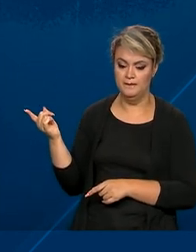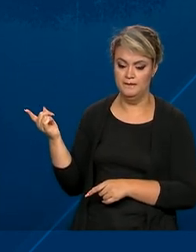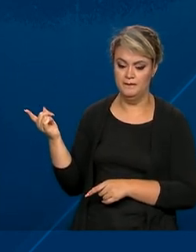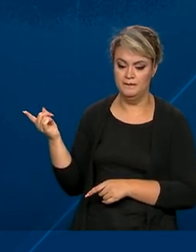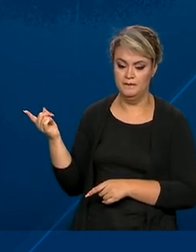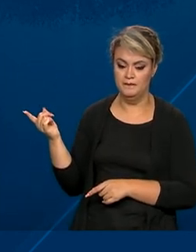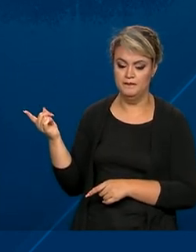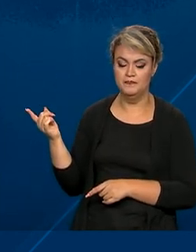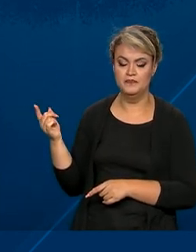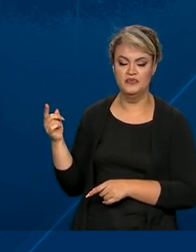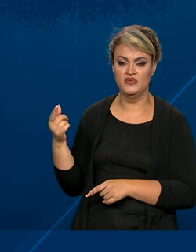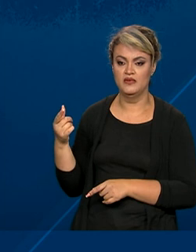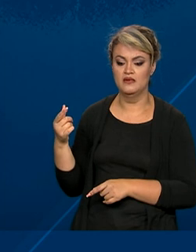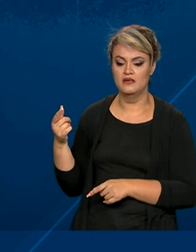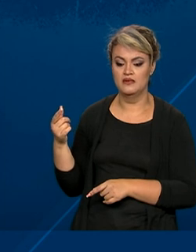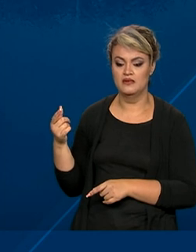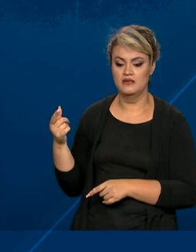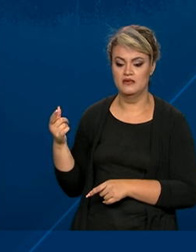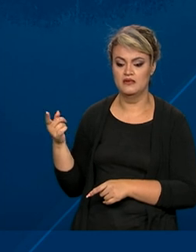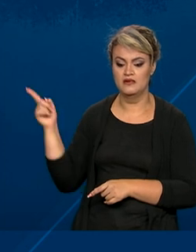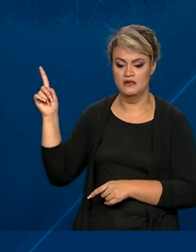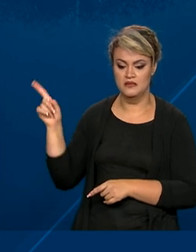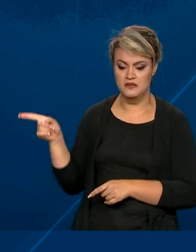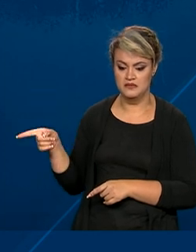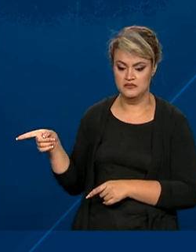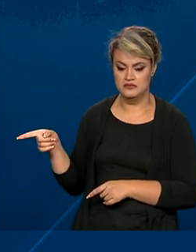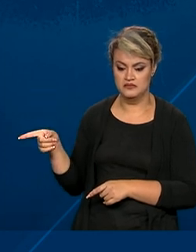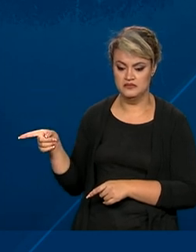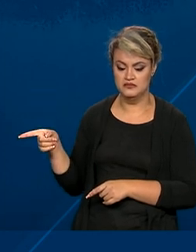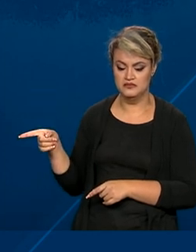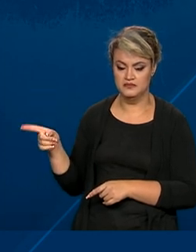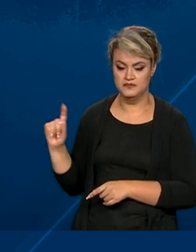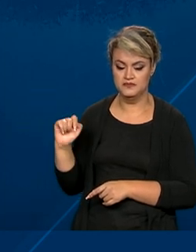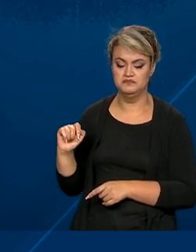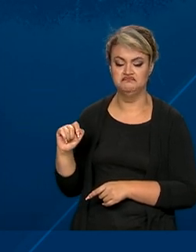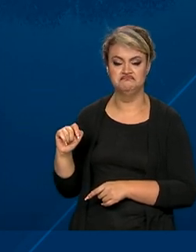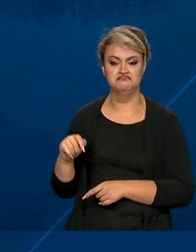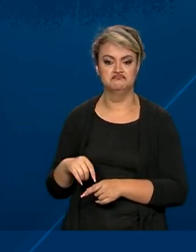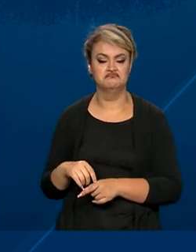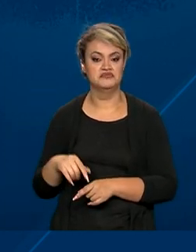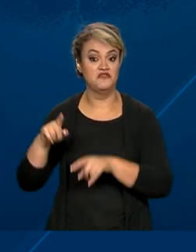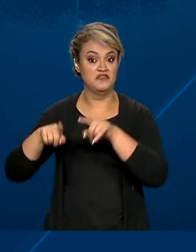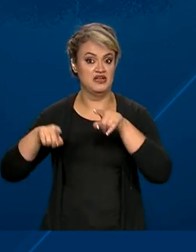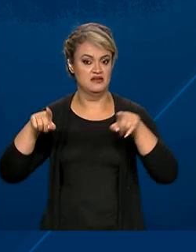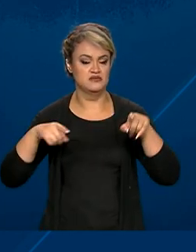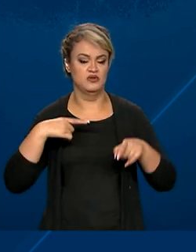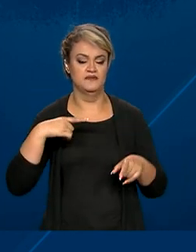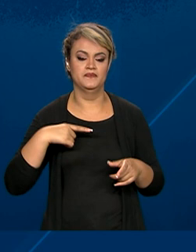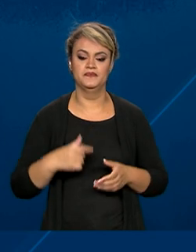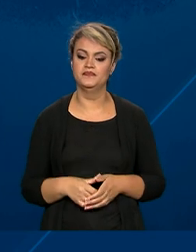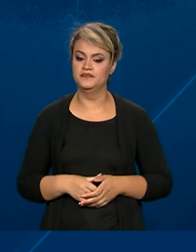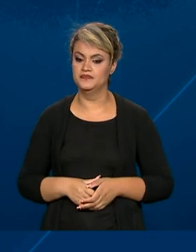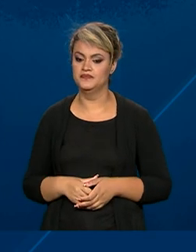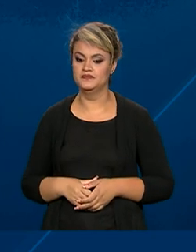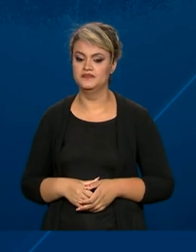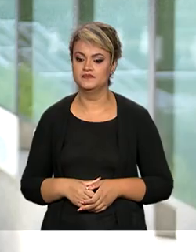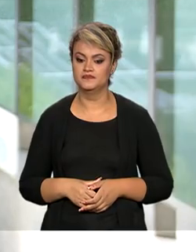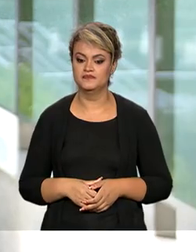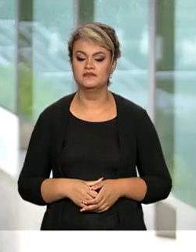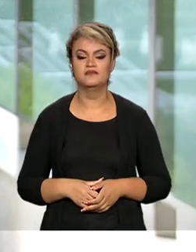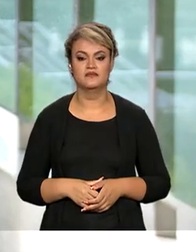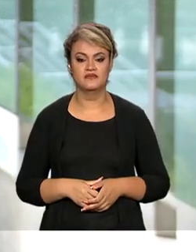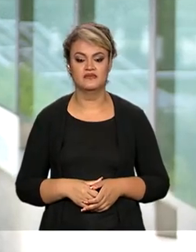8 para 12 mil reais e a compra institucional saiu de 20 para 30 mil reais.